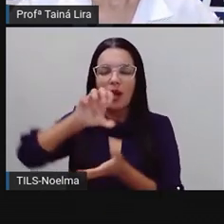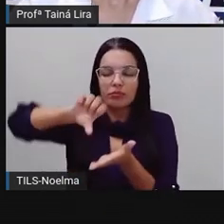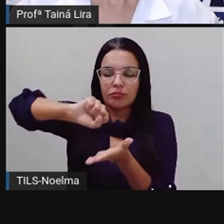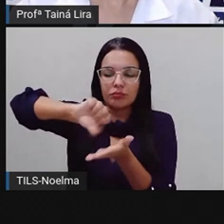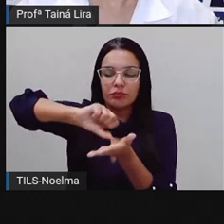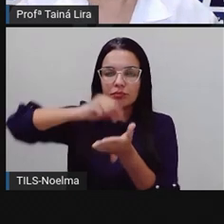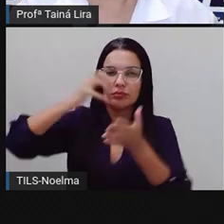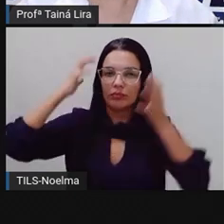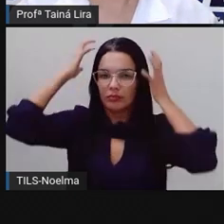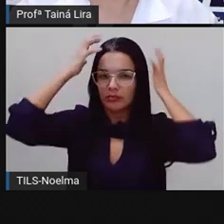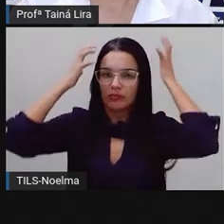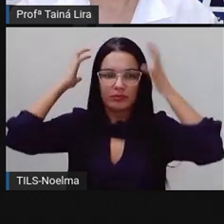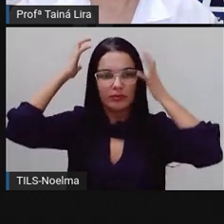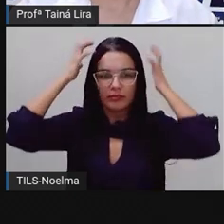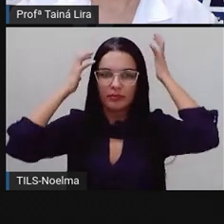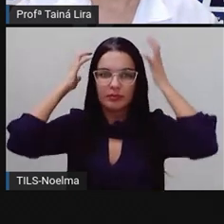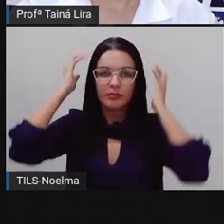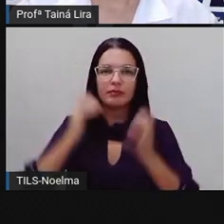Cru.